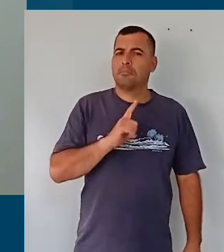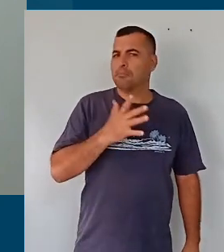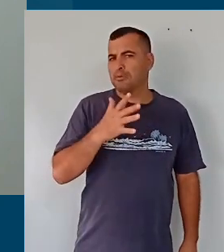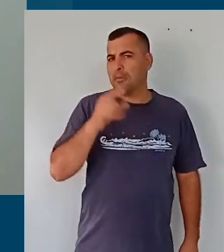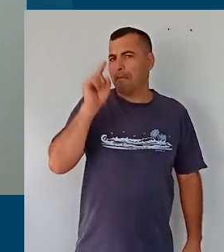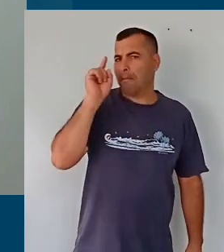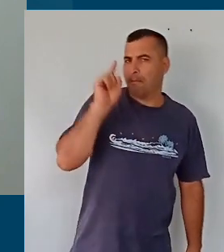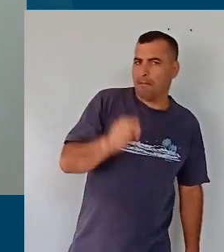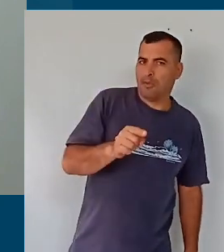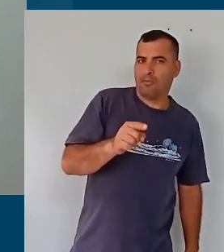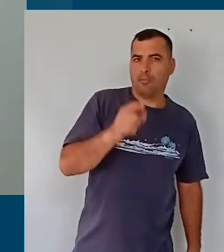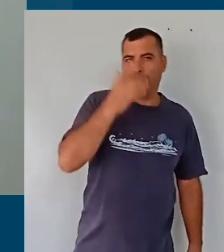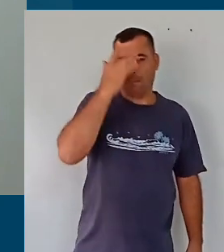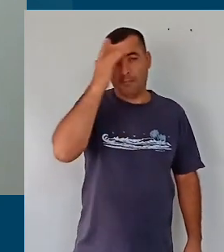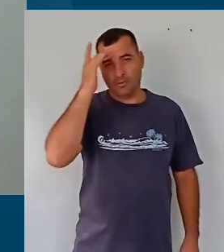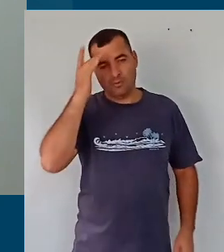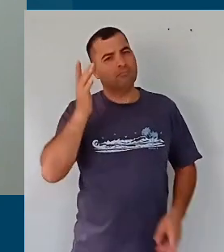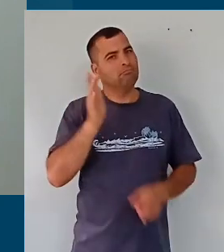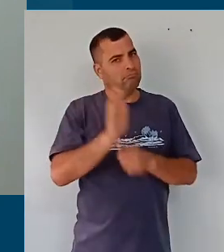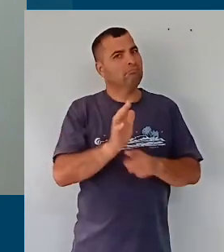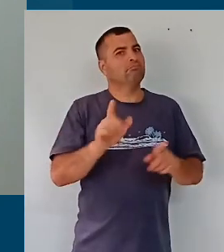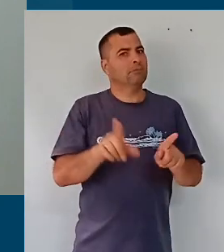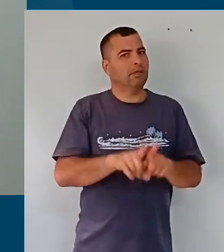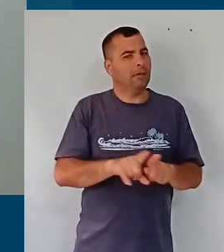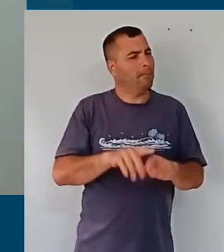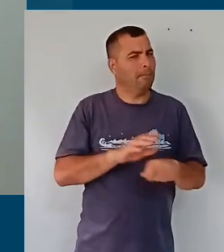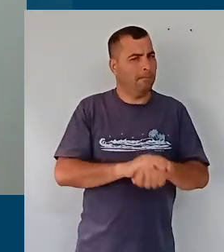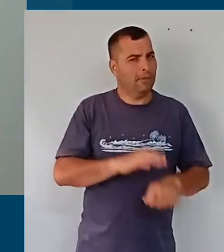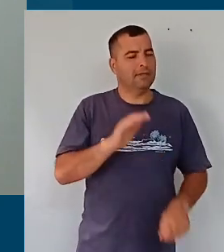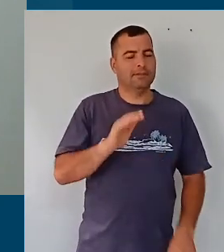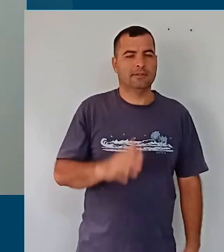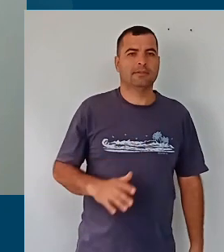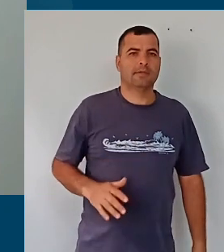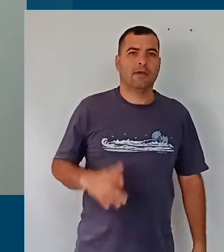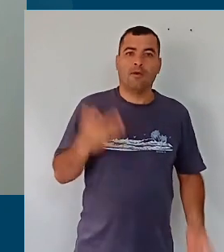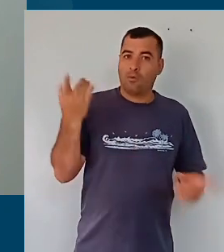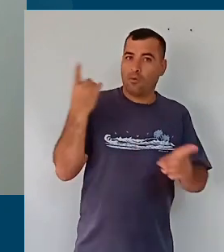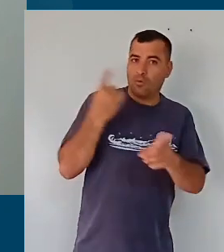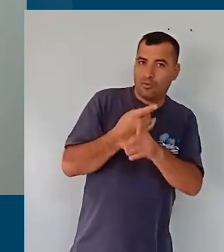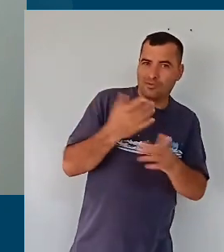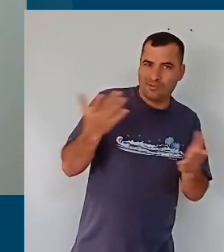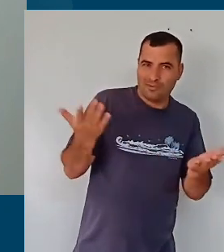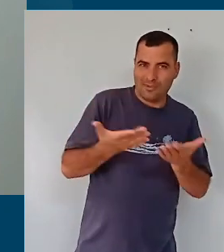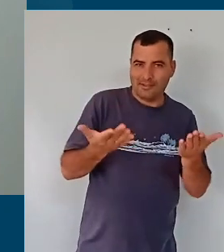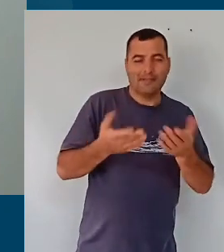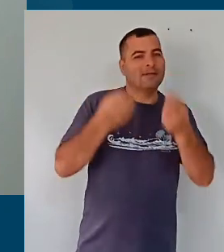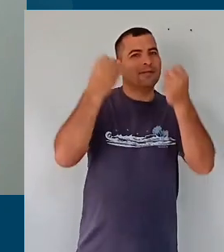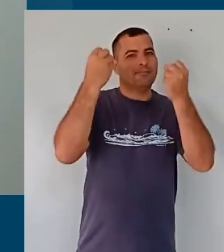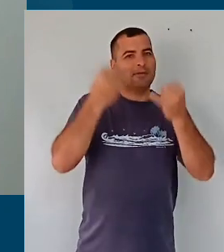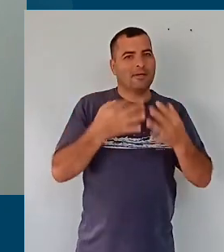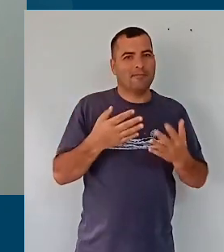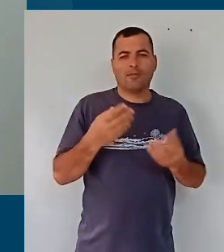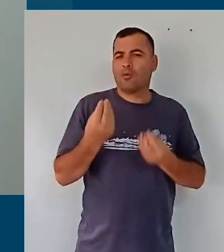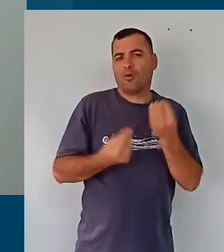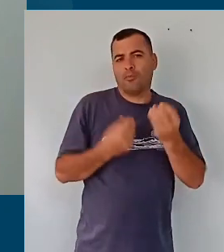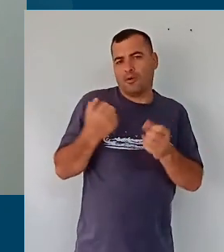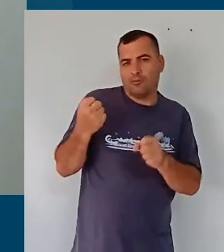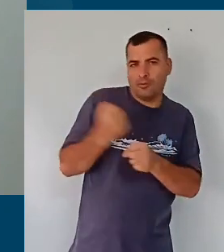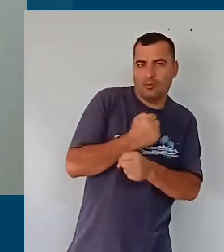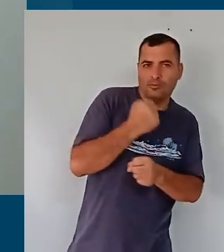mil profissionais da educação. Este encontro, que tratará do percurso da